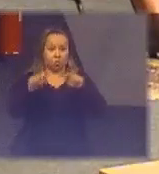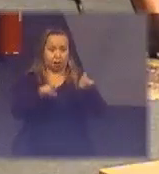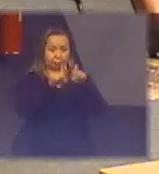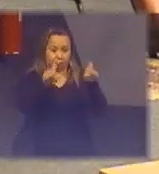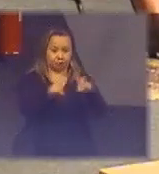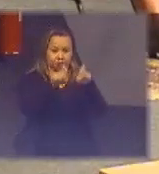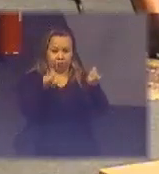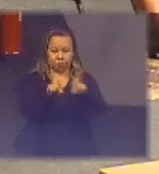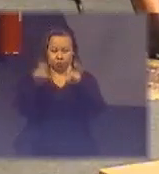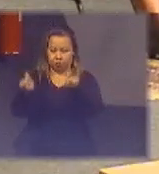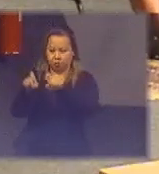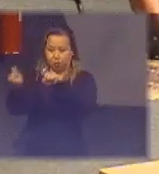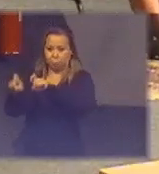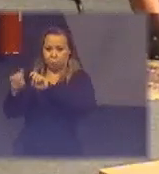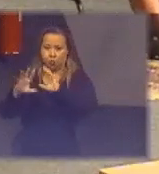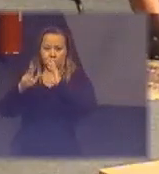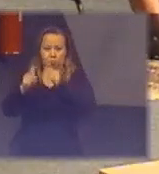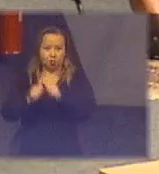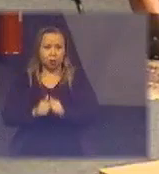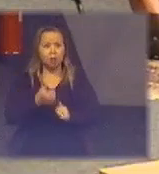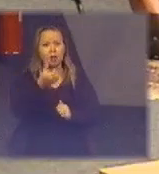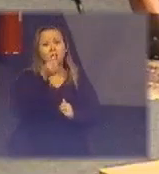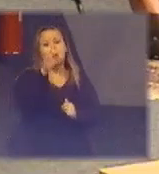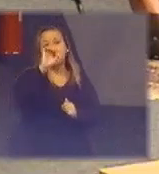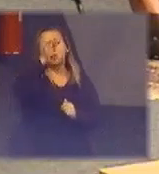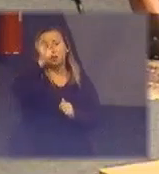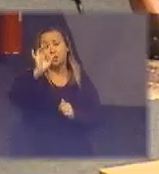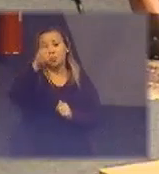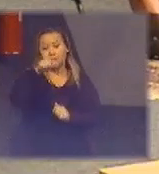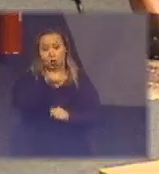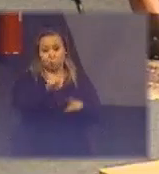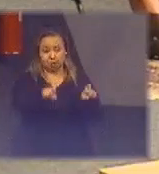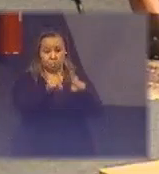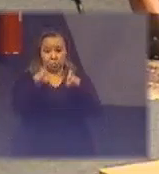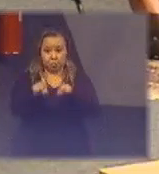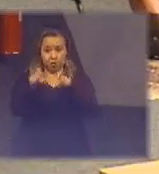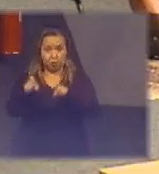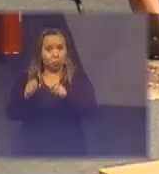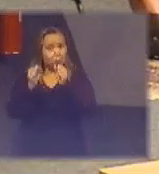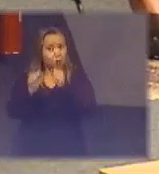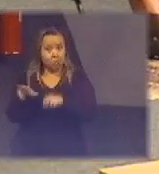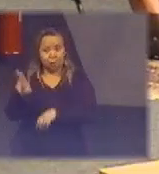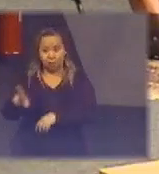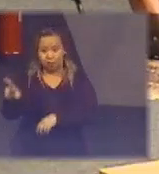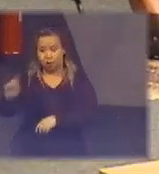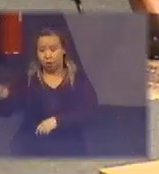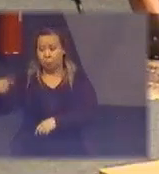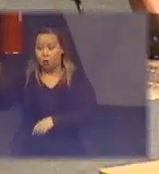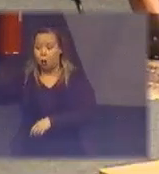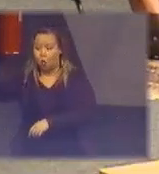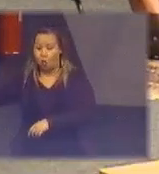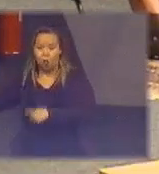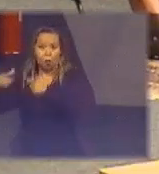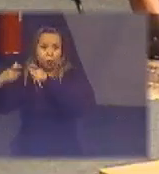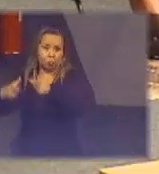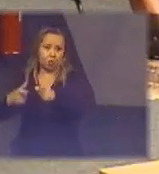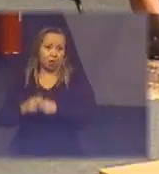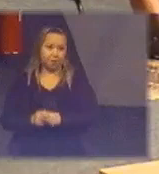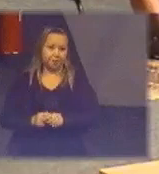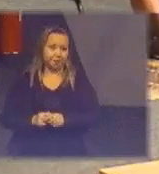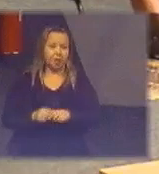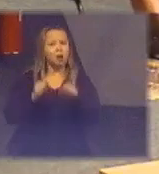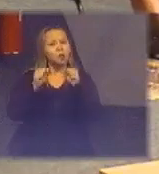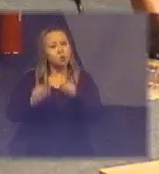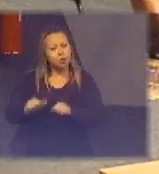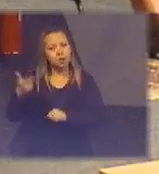60 70% desses computadores poderiam ser utilizados em outros locais poderiam ser retrabalhados